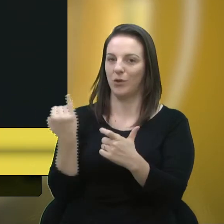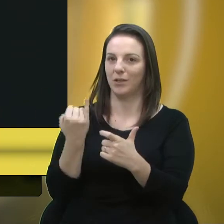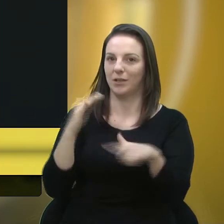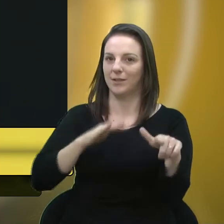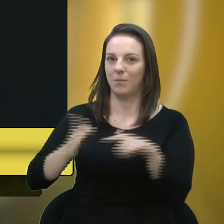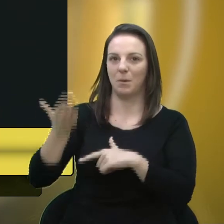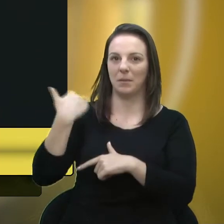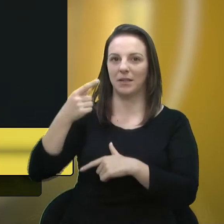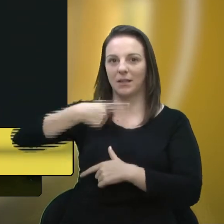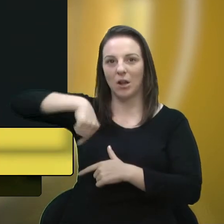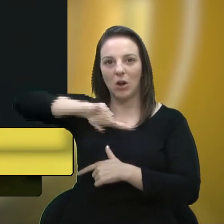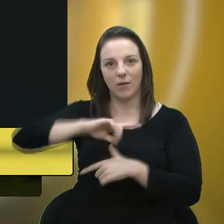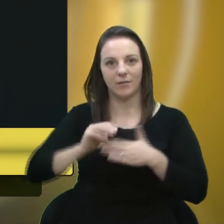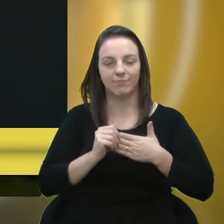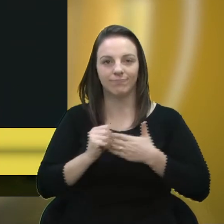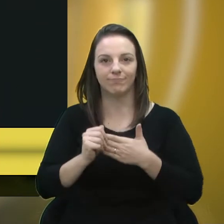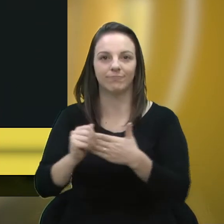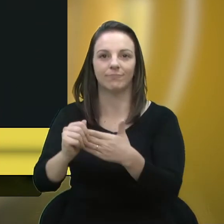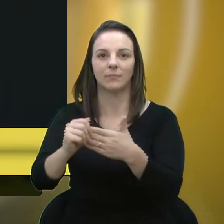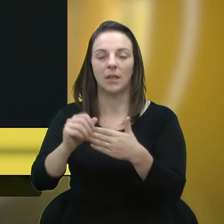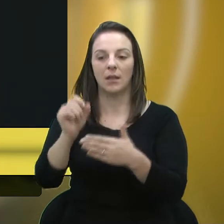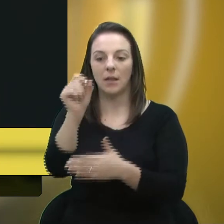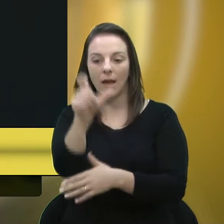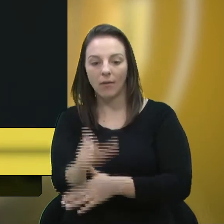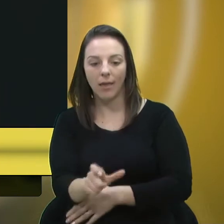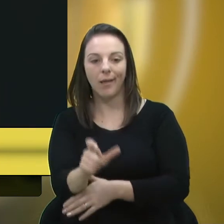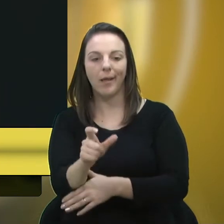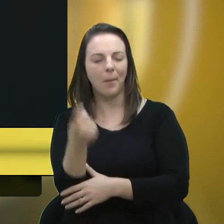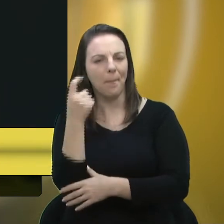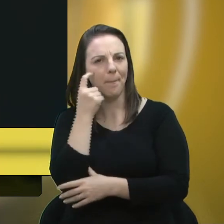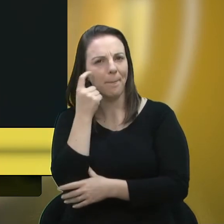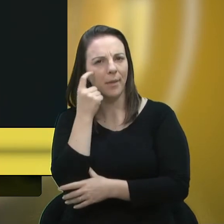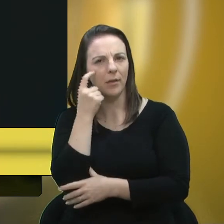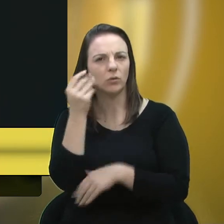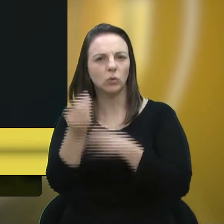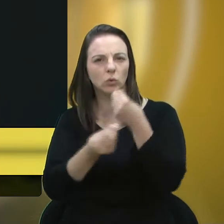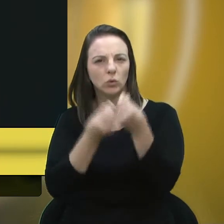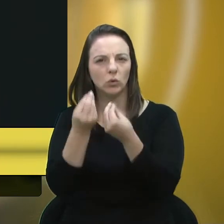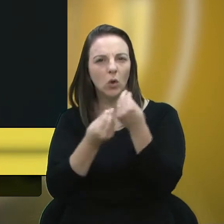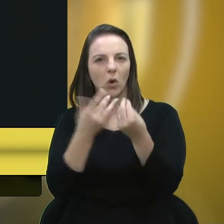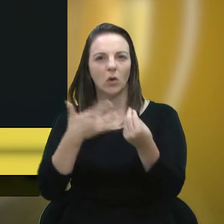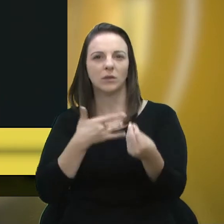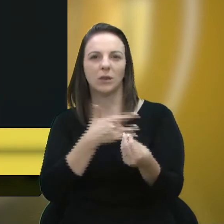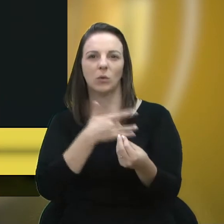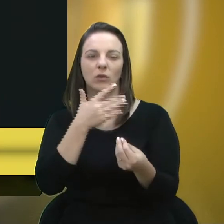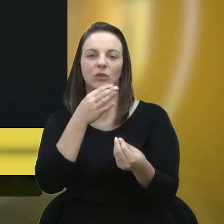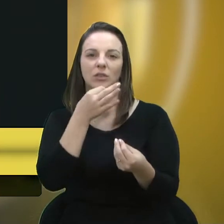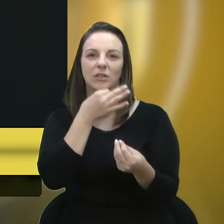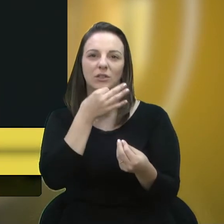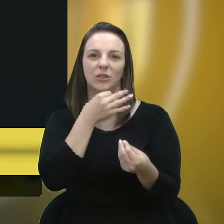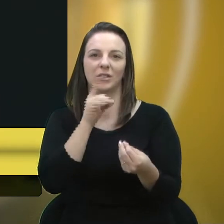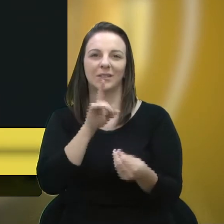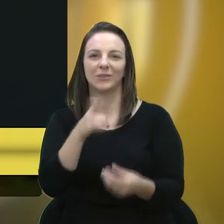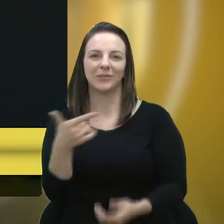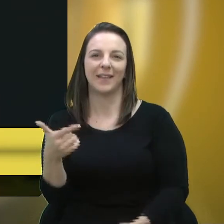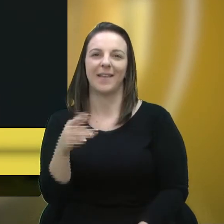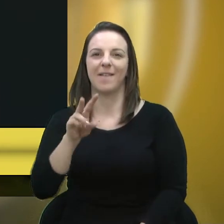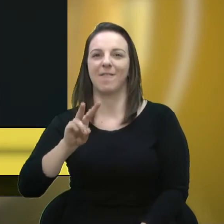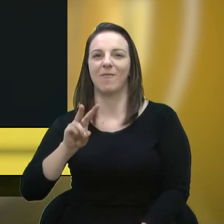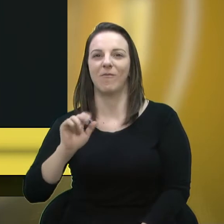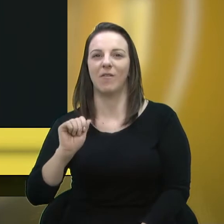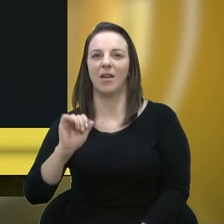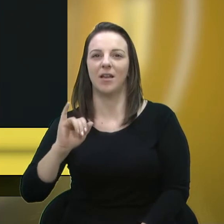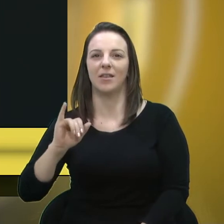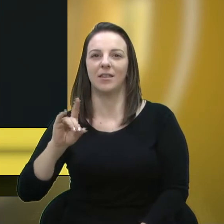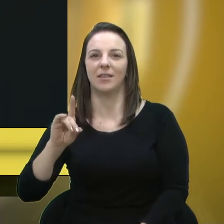é alguém realmente que pensou a saúde de Caxias do Sul sem ter a vaidade que muitas vezes as pessoas da